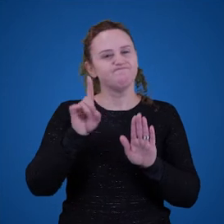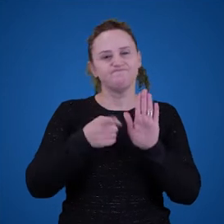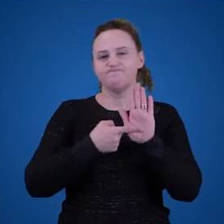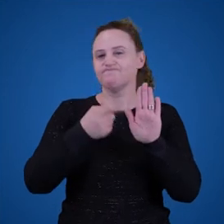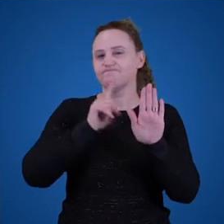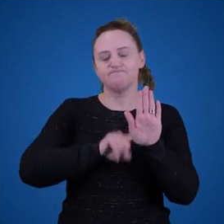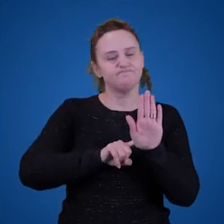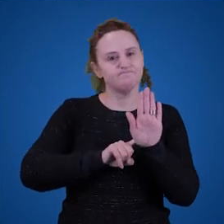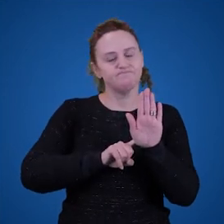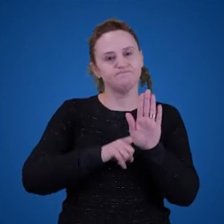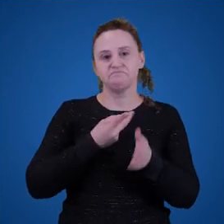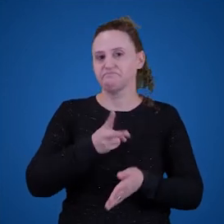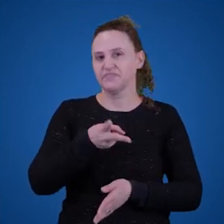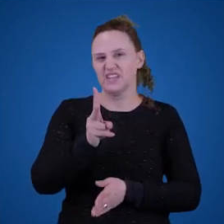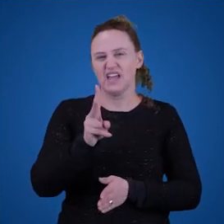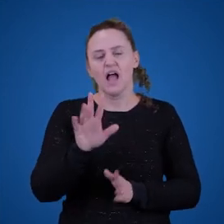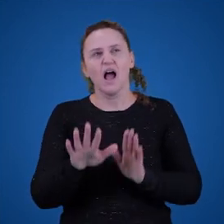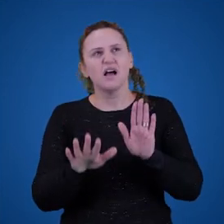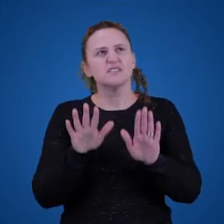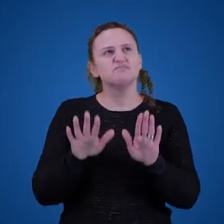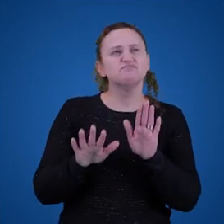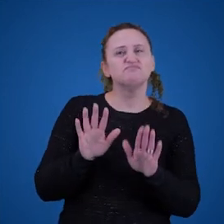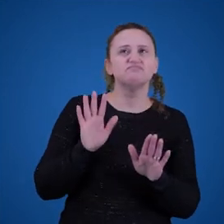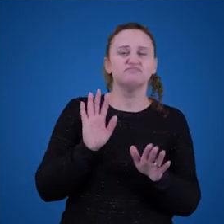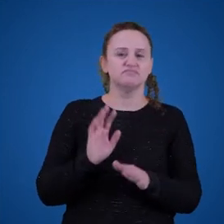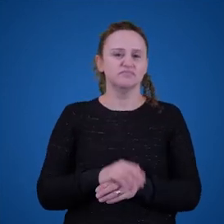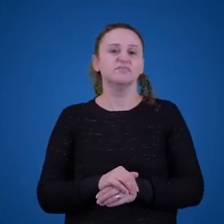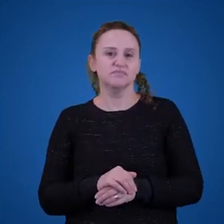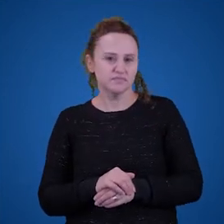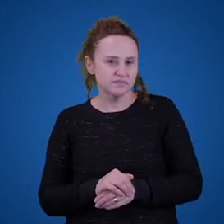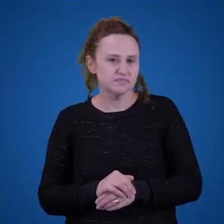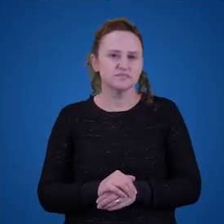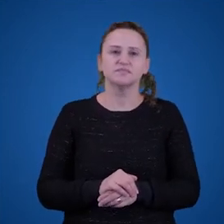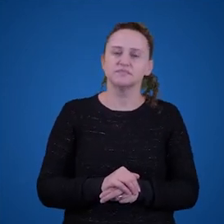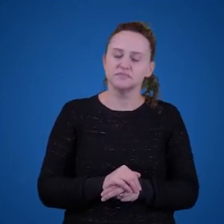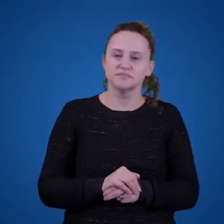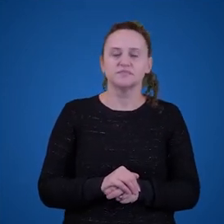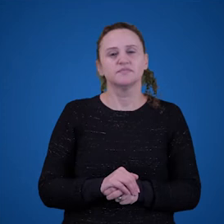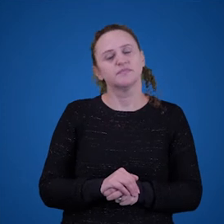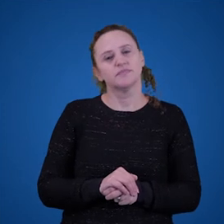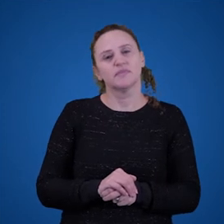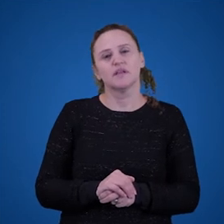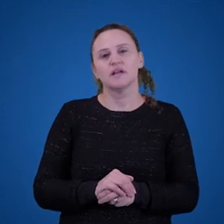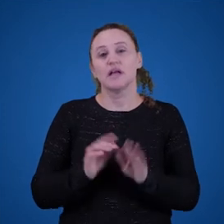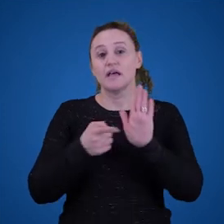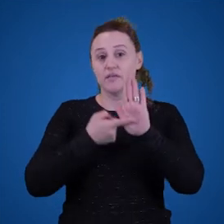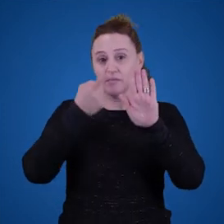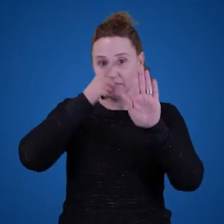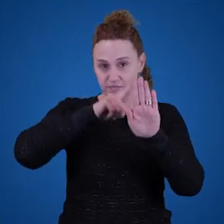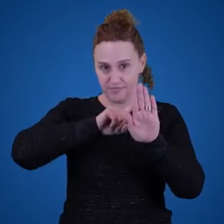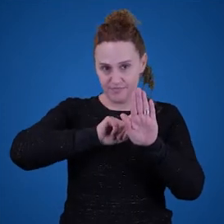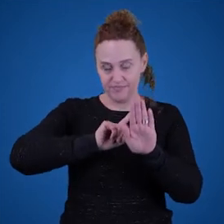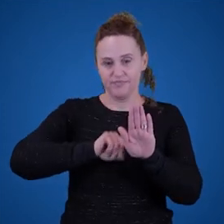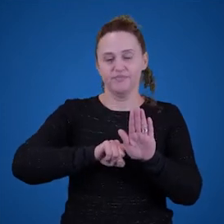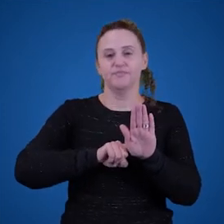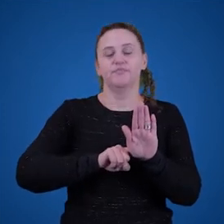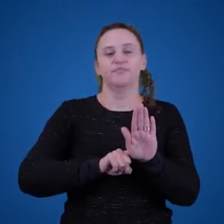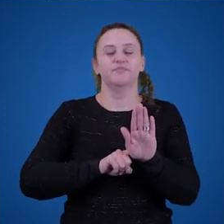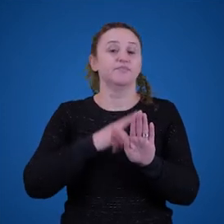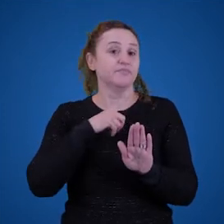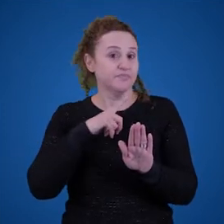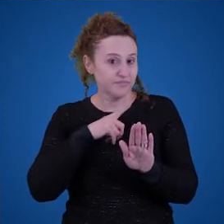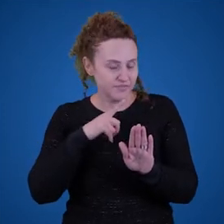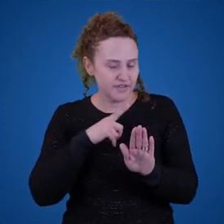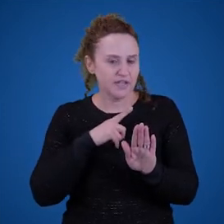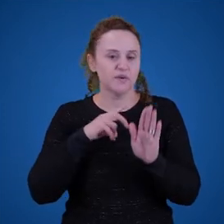todo momento. A gente usa uma metáfora aqui, outra metáfora lá, mas mesmo as metáforas, por vezes, têm